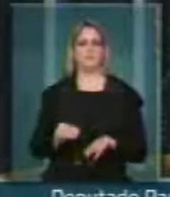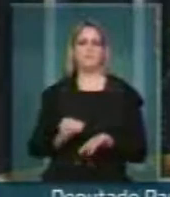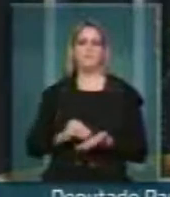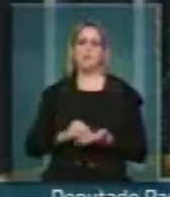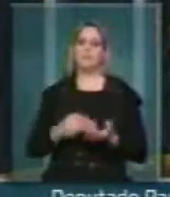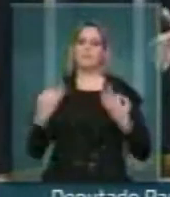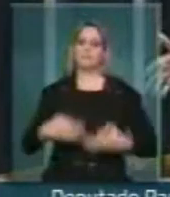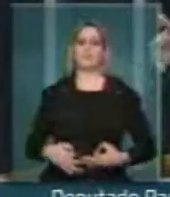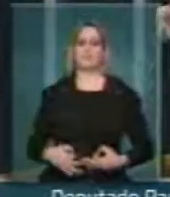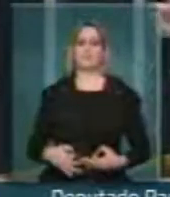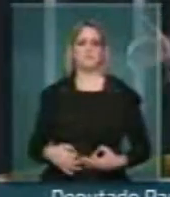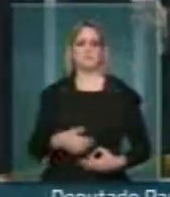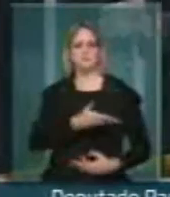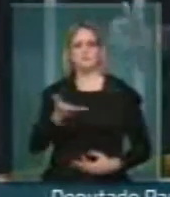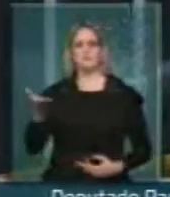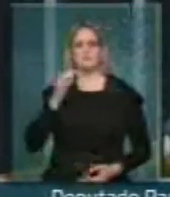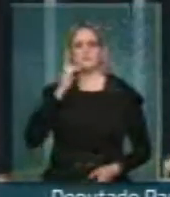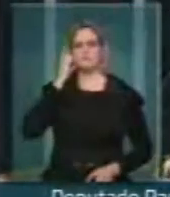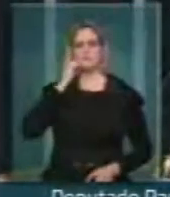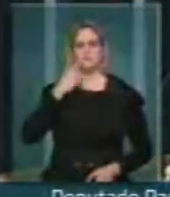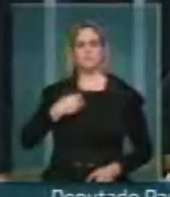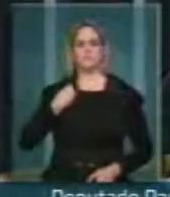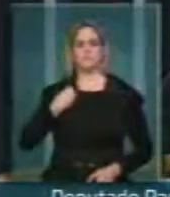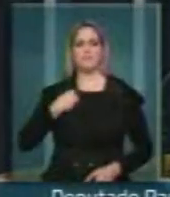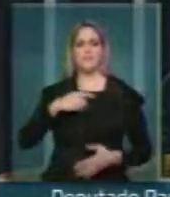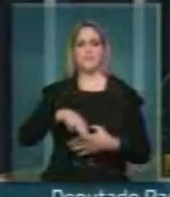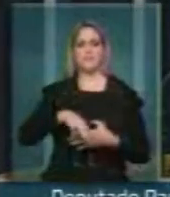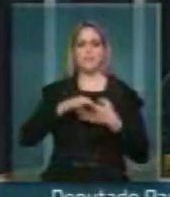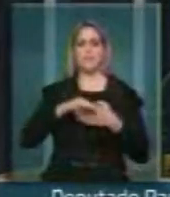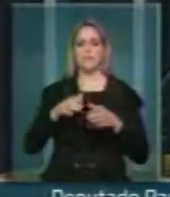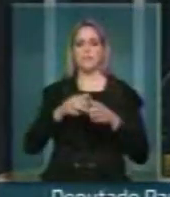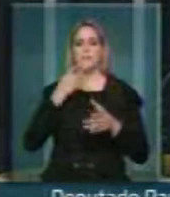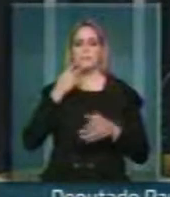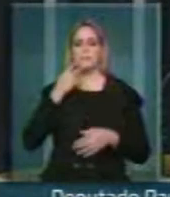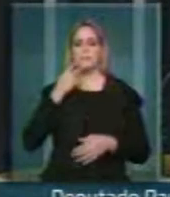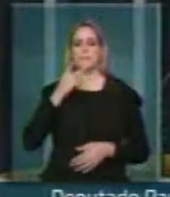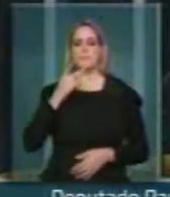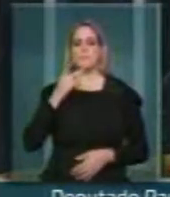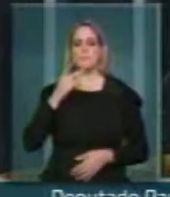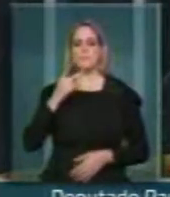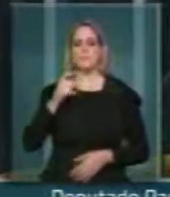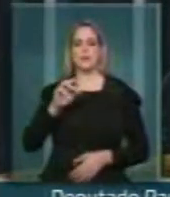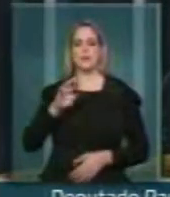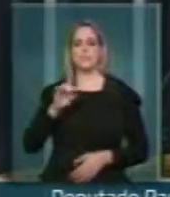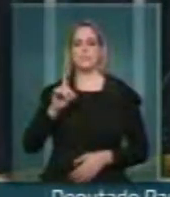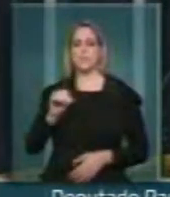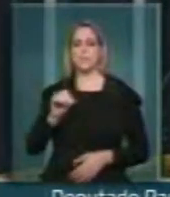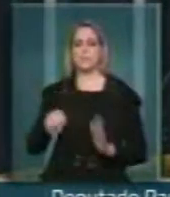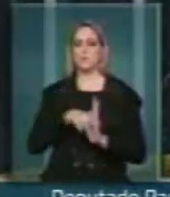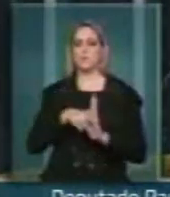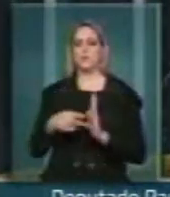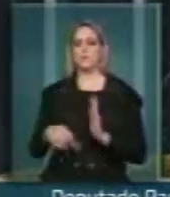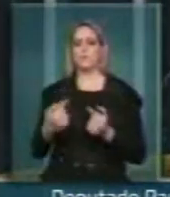os senhoras e senhores parlamentares, líderes dos partidos de governo nesta Casa. Ora,